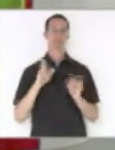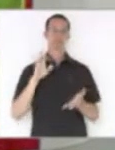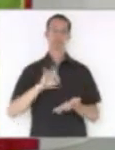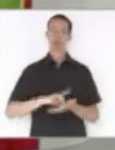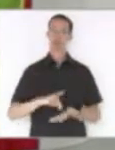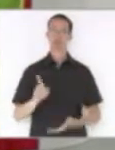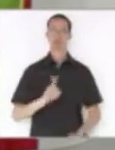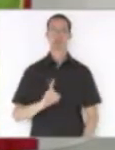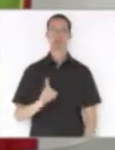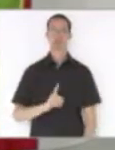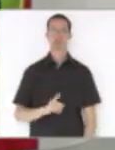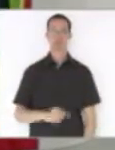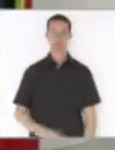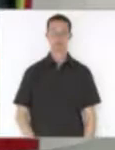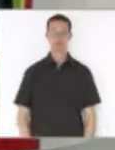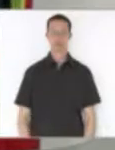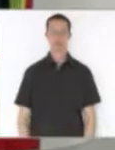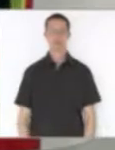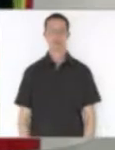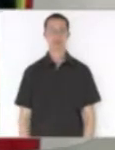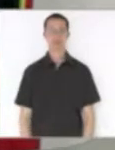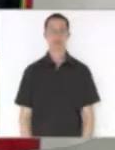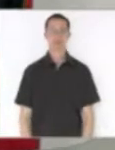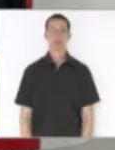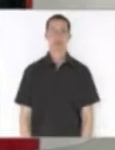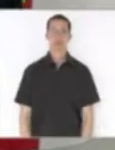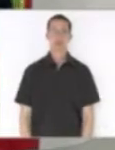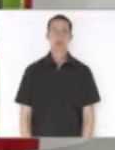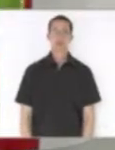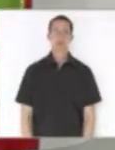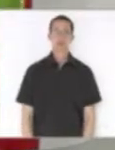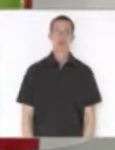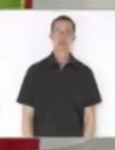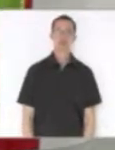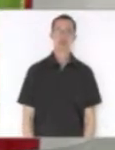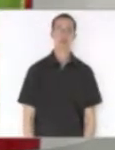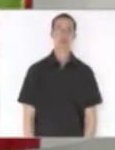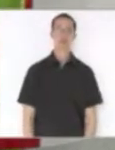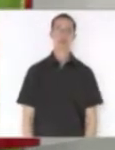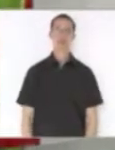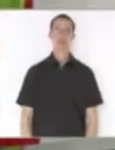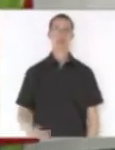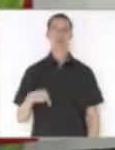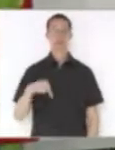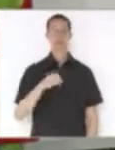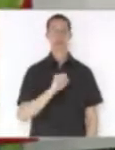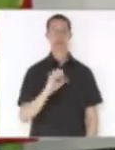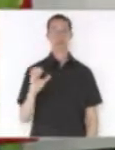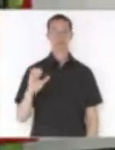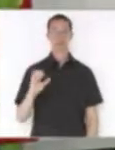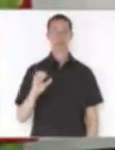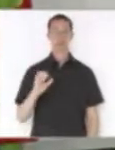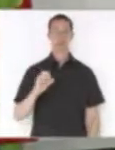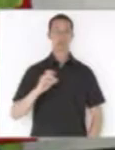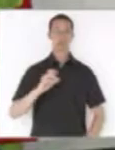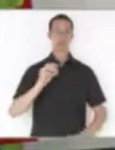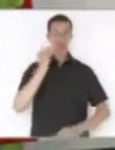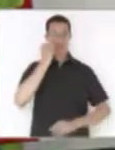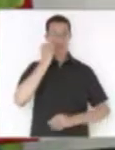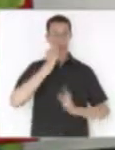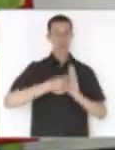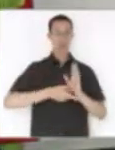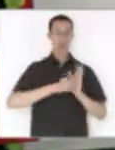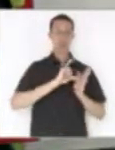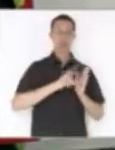verdade. E Santa Catarina, através das ações do governo, vem procurando fazer antecipação de receita.